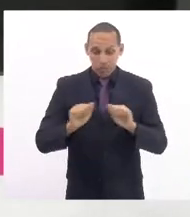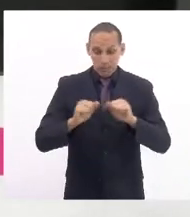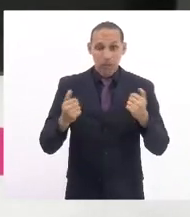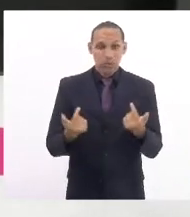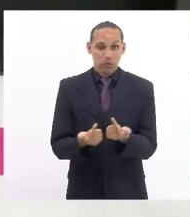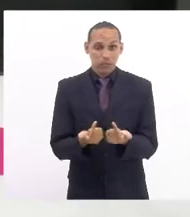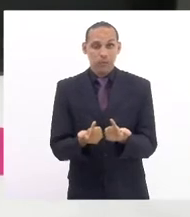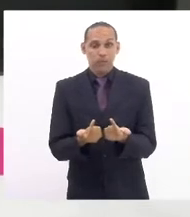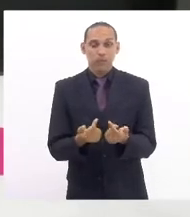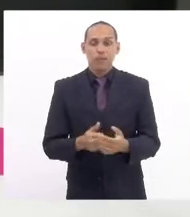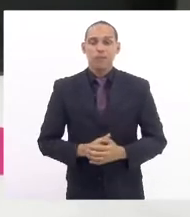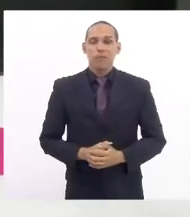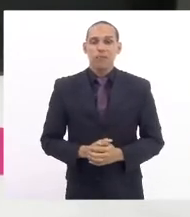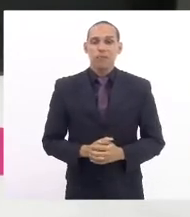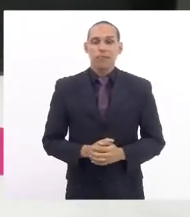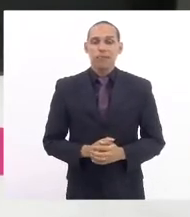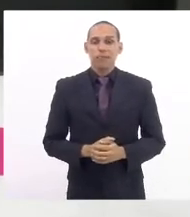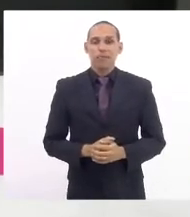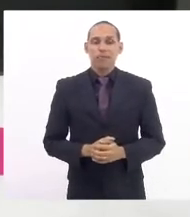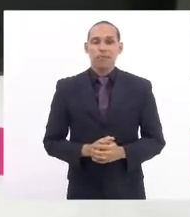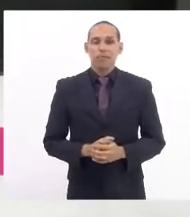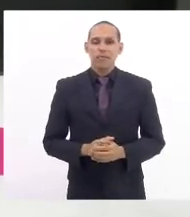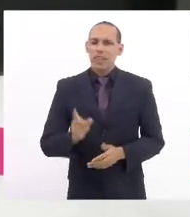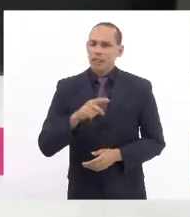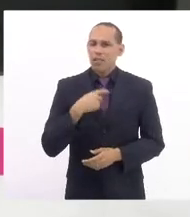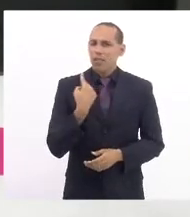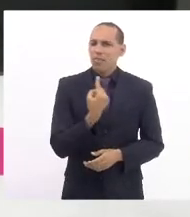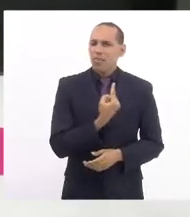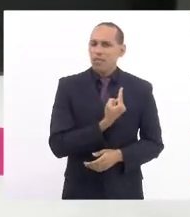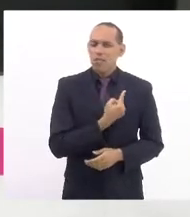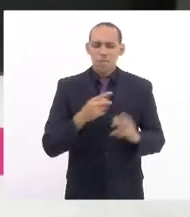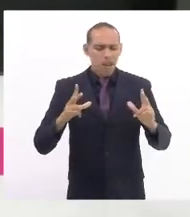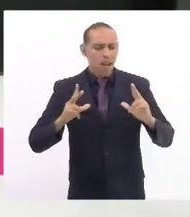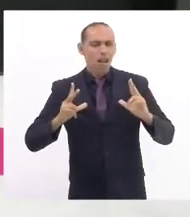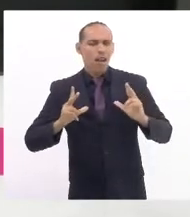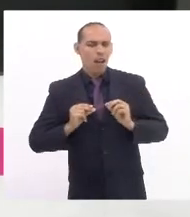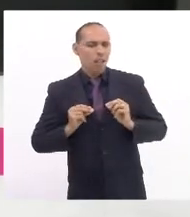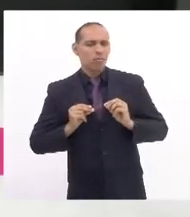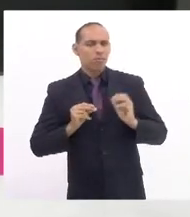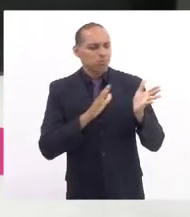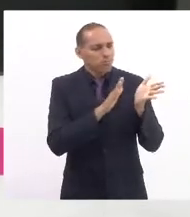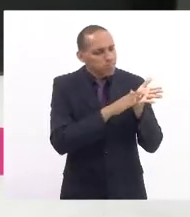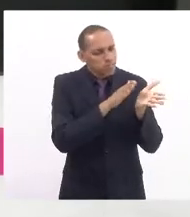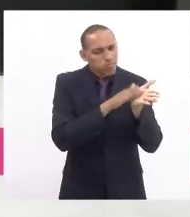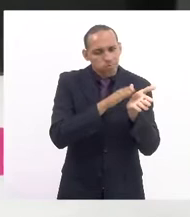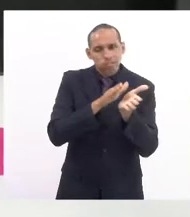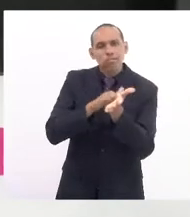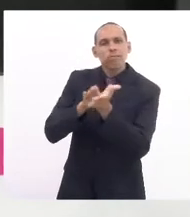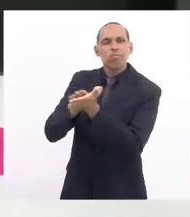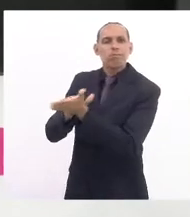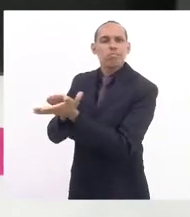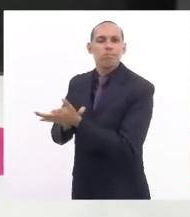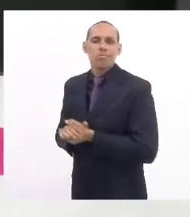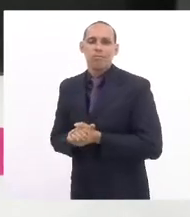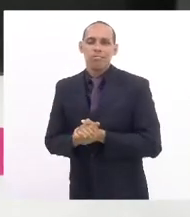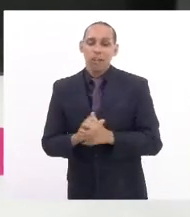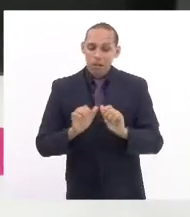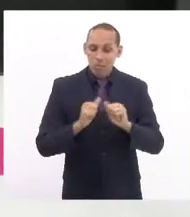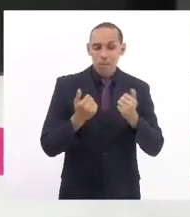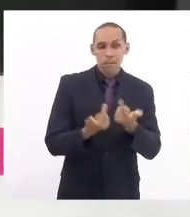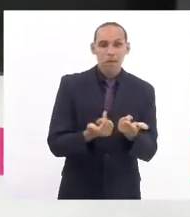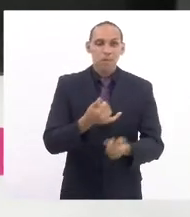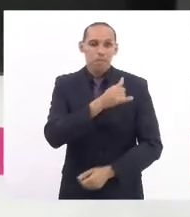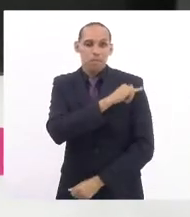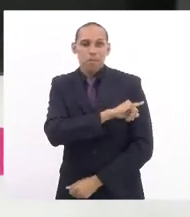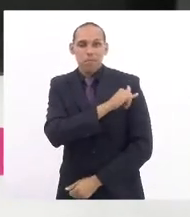Assembleia Legislativa, a gente merece fazer essa saudação, a Assembleia Legislativa do Estado do Rio de Janeiro